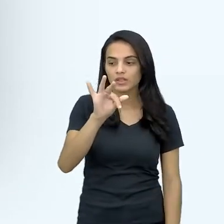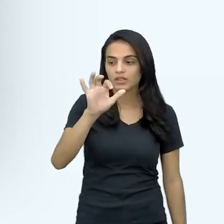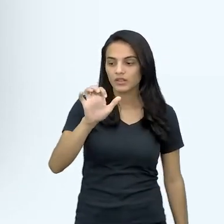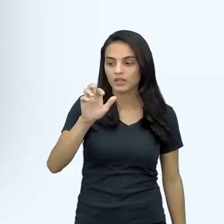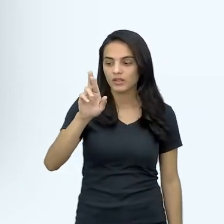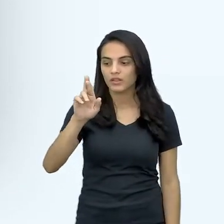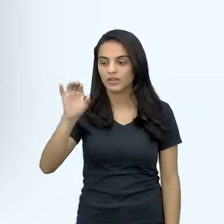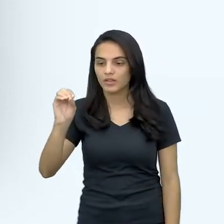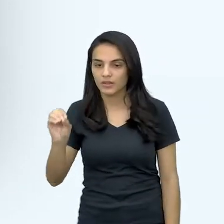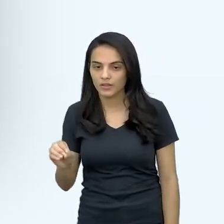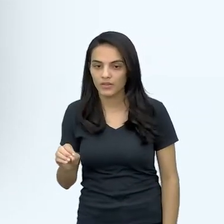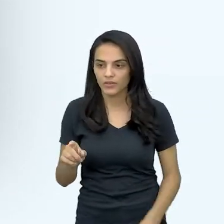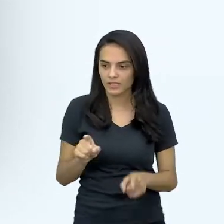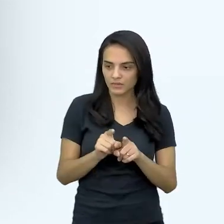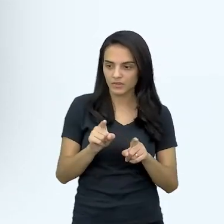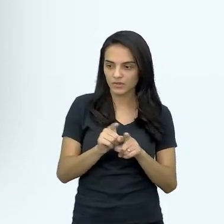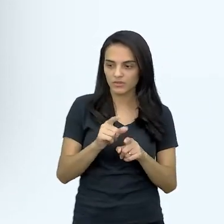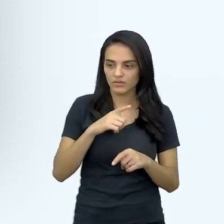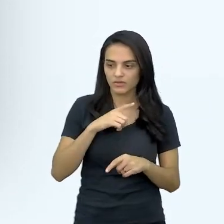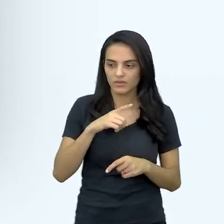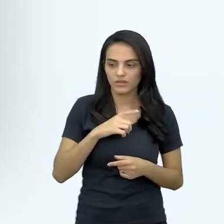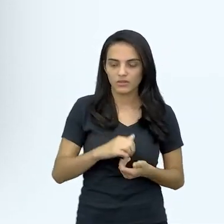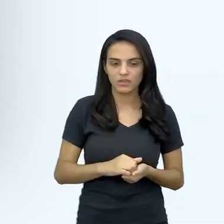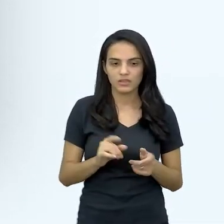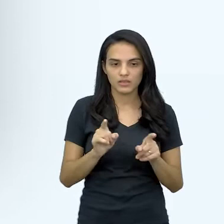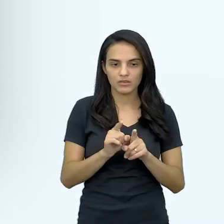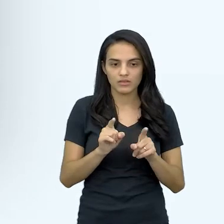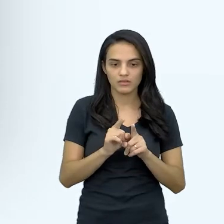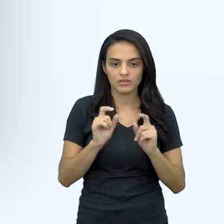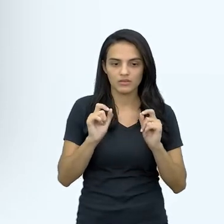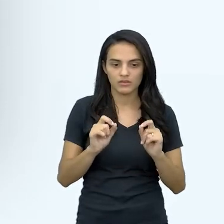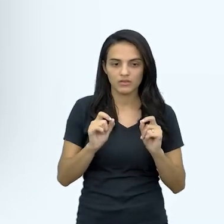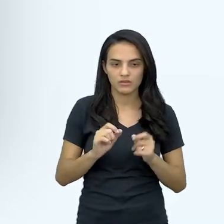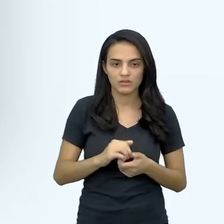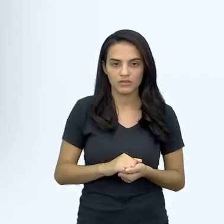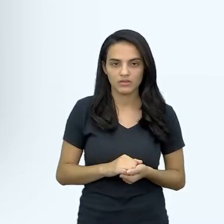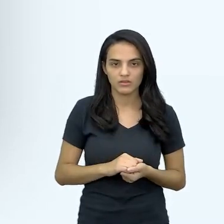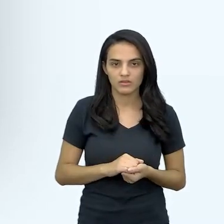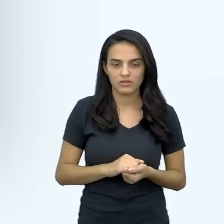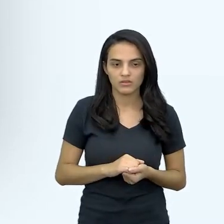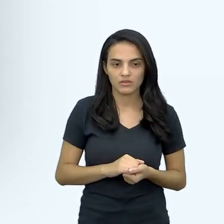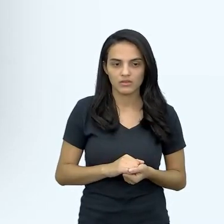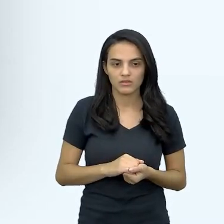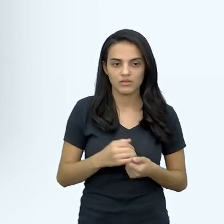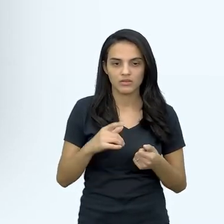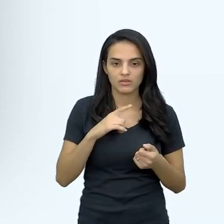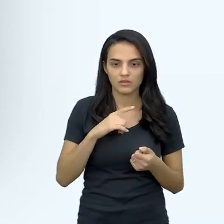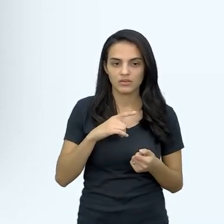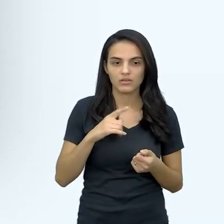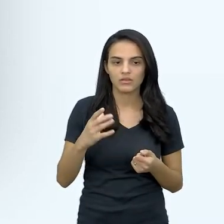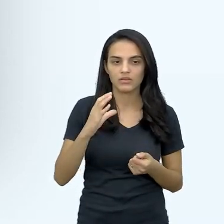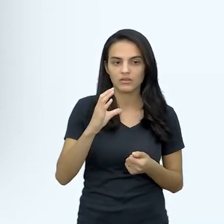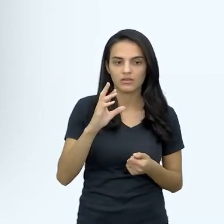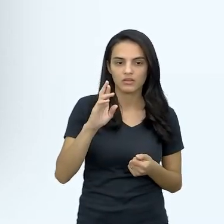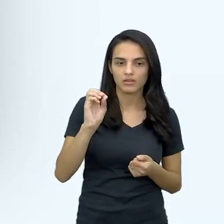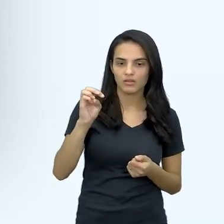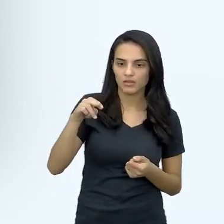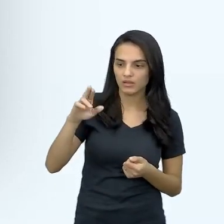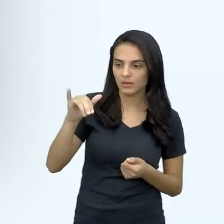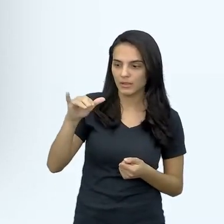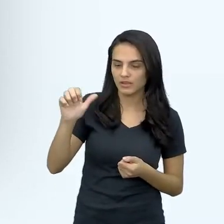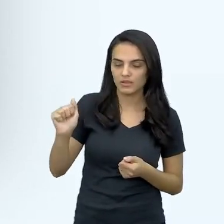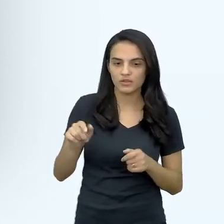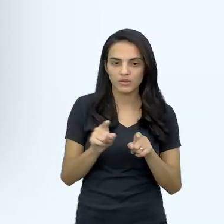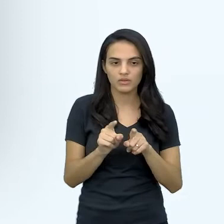vitaminas, né, hemorragias, perda de sangue, doença crônica, doença ou defeito